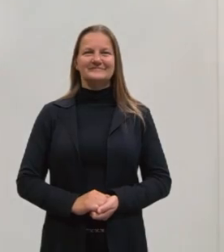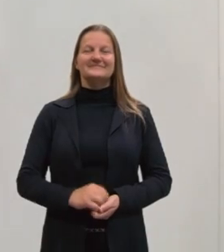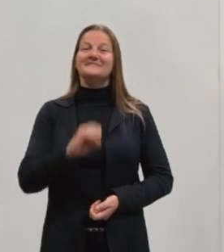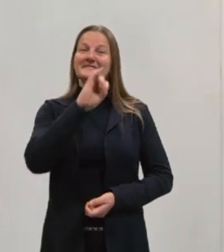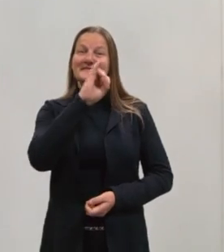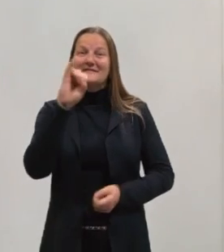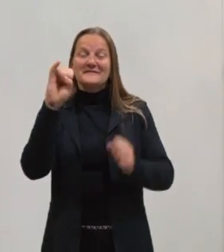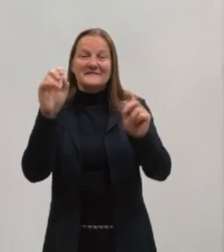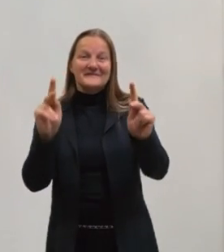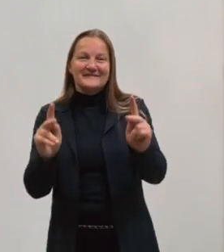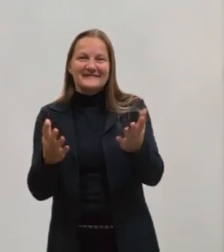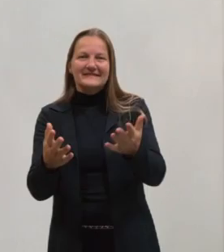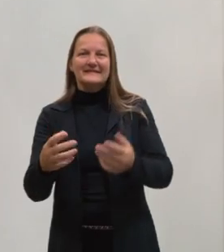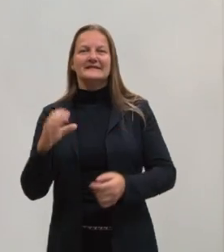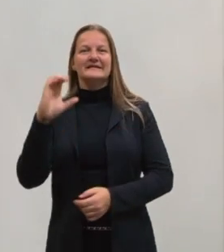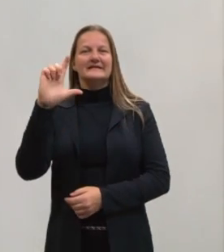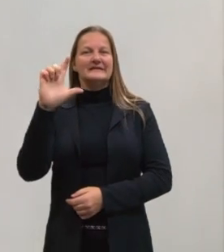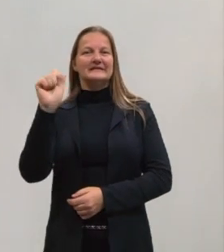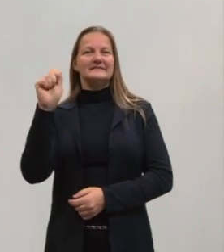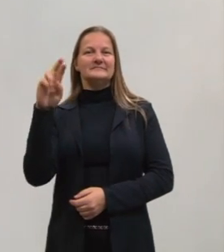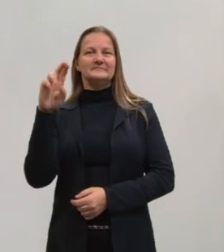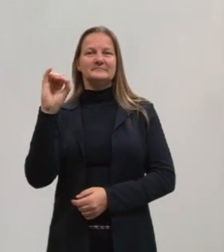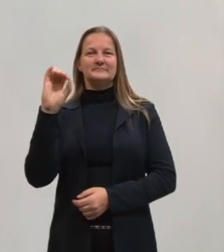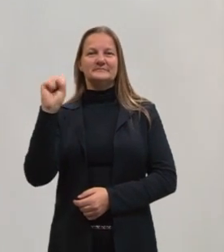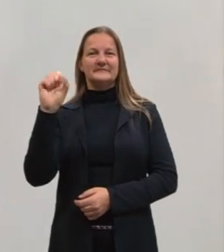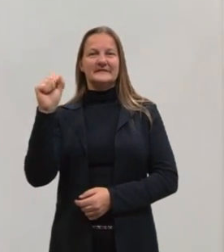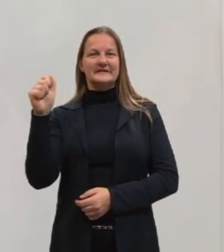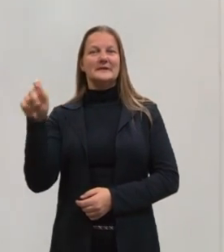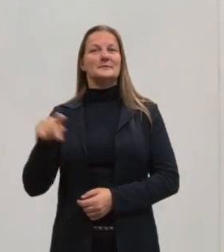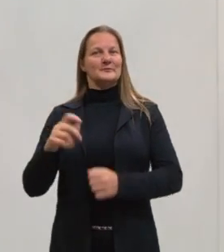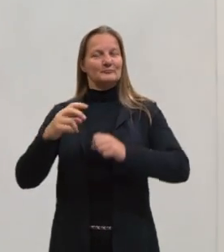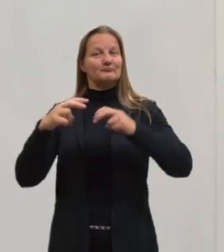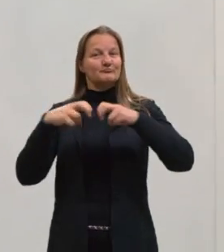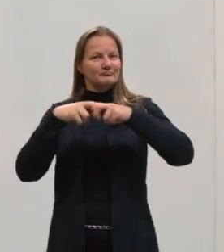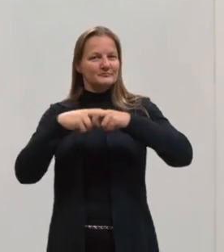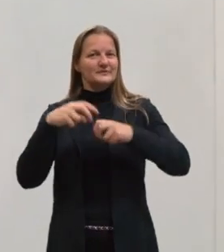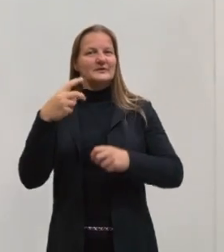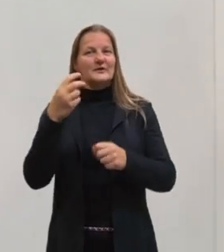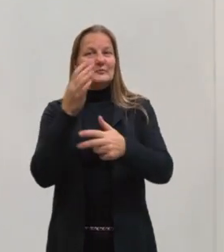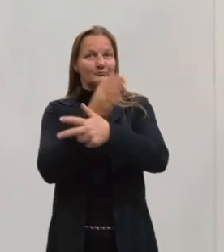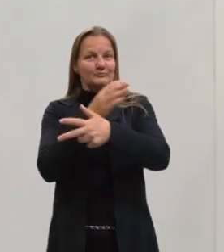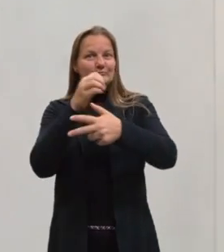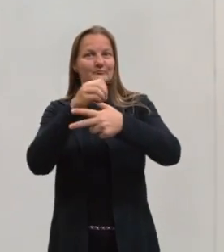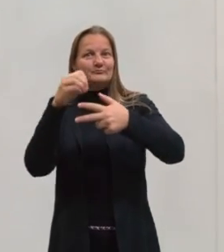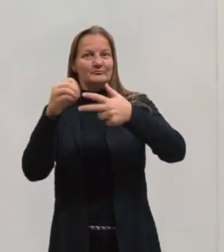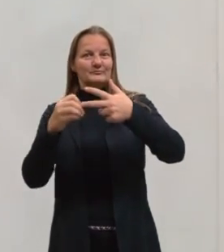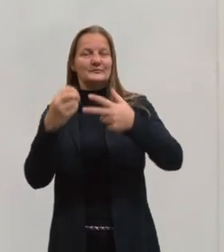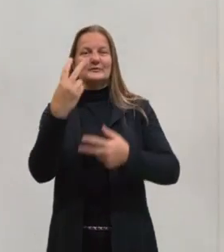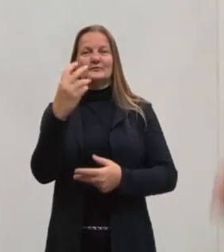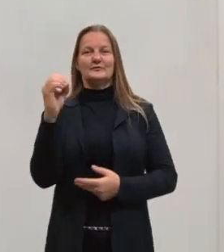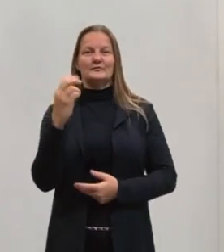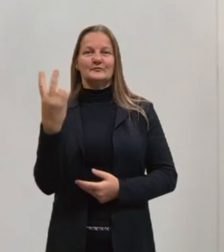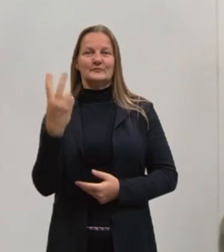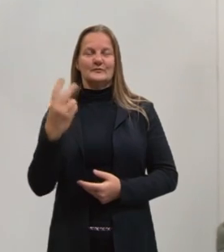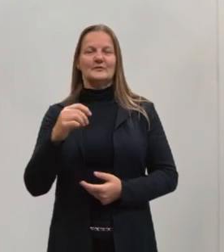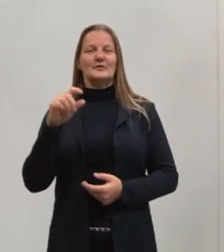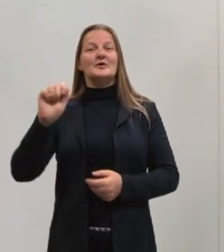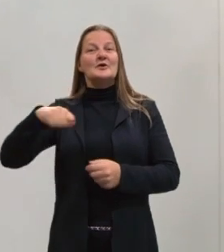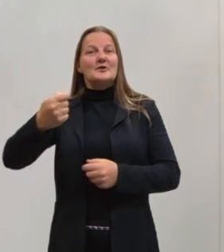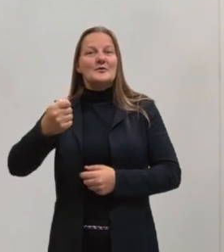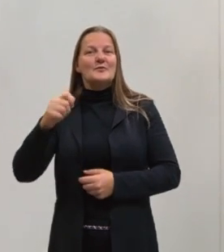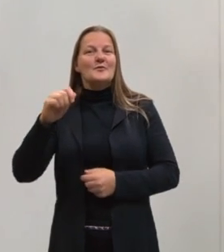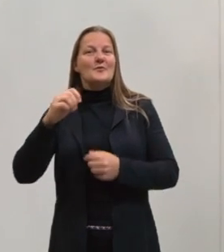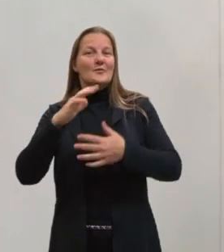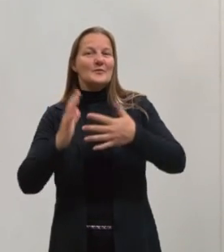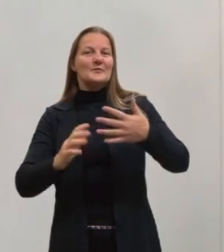Olá pessoal, eu me chamo Larissa e sou professora de Física do pré-ENEM 2022. Esse é o meu sinal em Libras. Eu sou uma